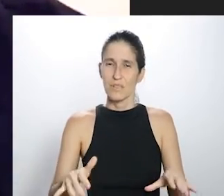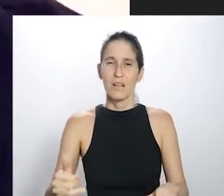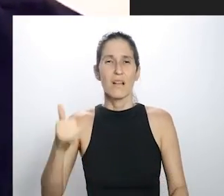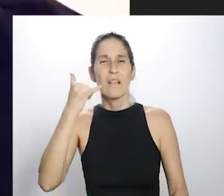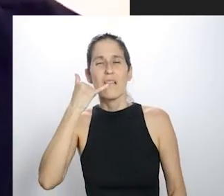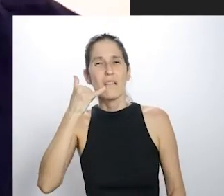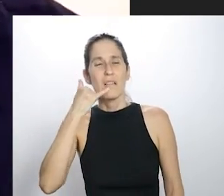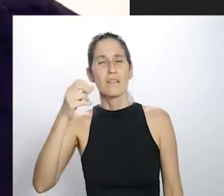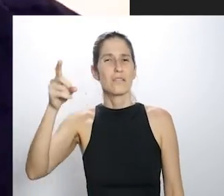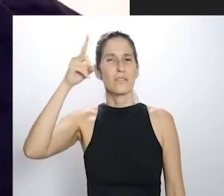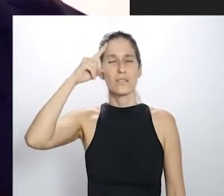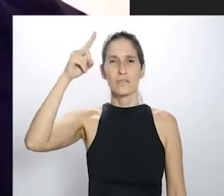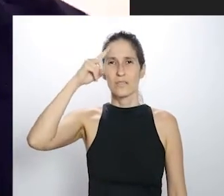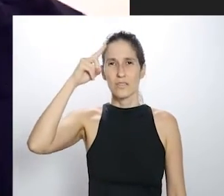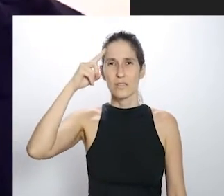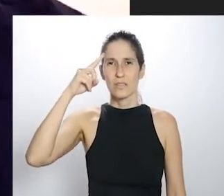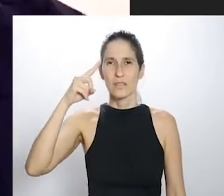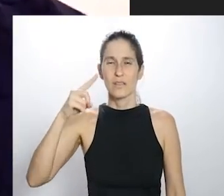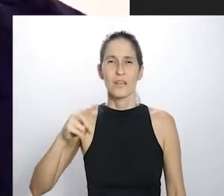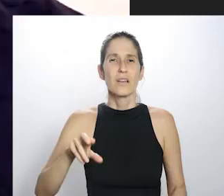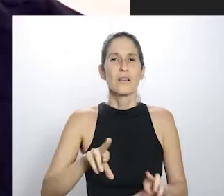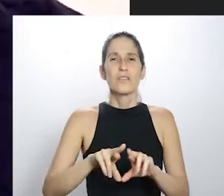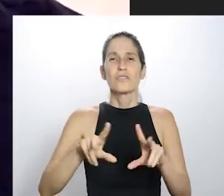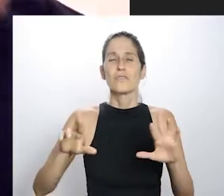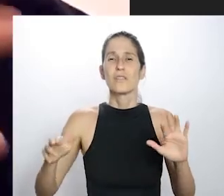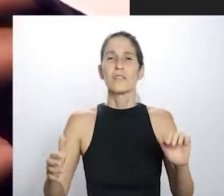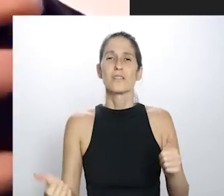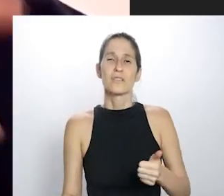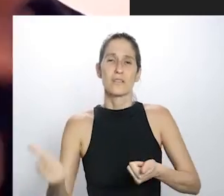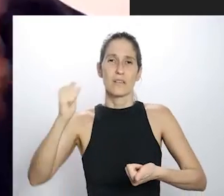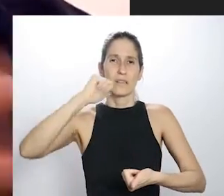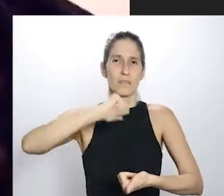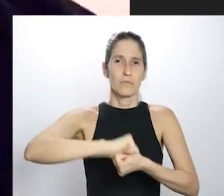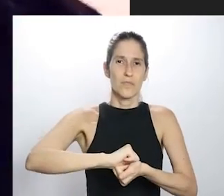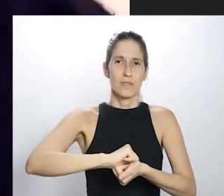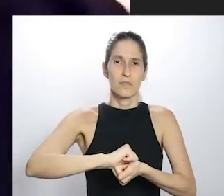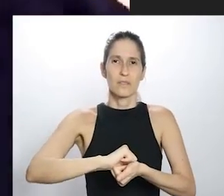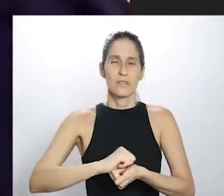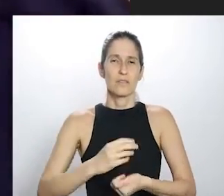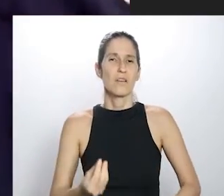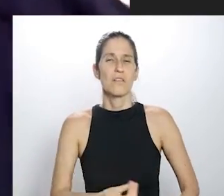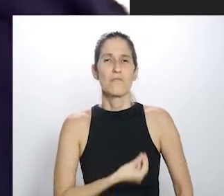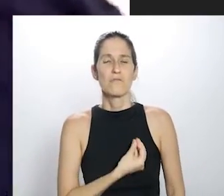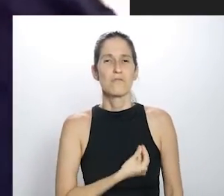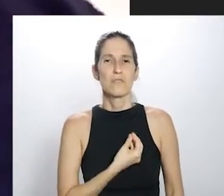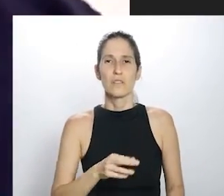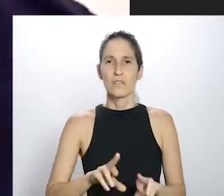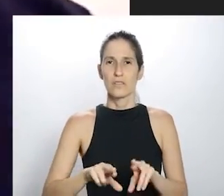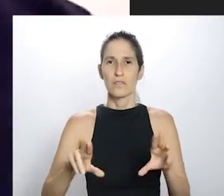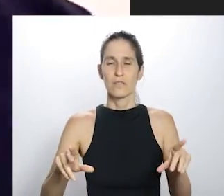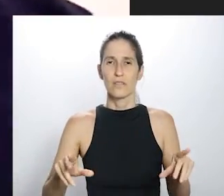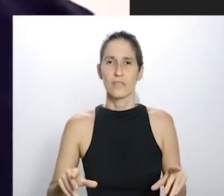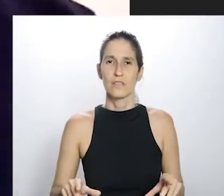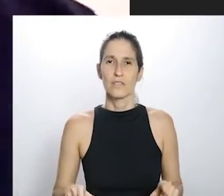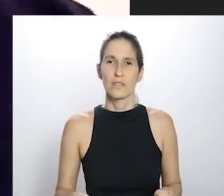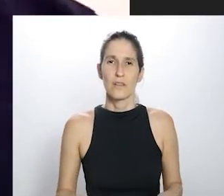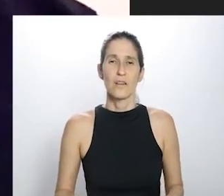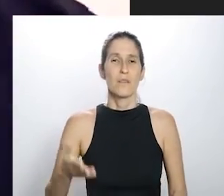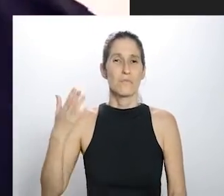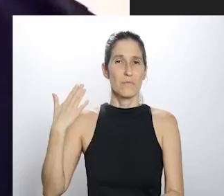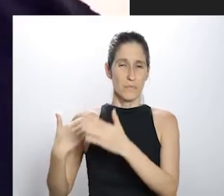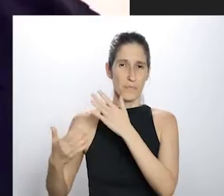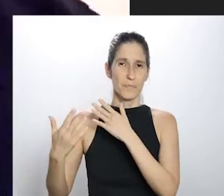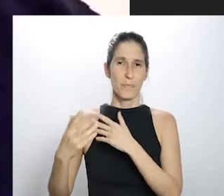de estar junto que não são só a forma presencial física, assim, né? Isso, de certa forma,